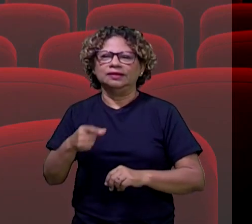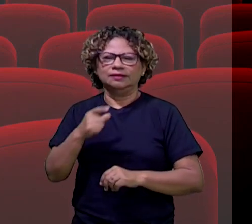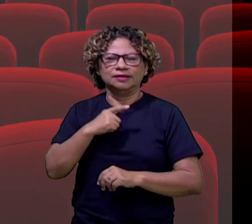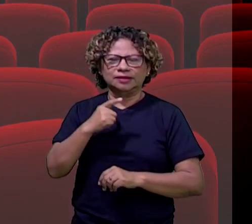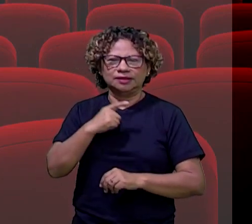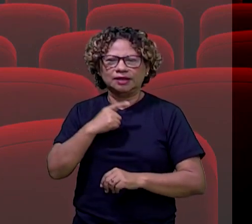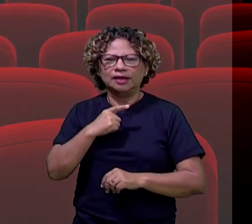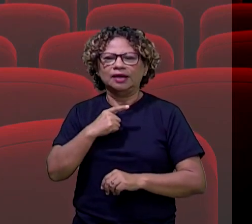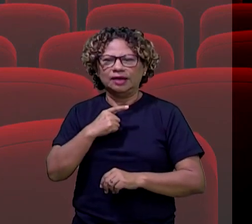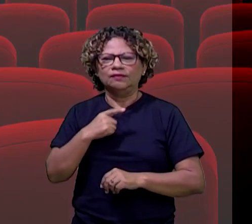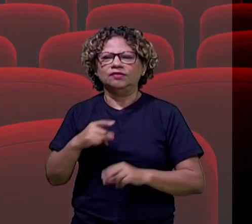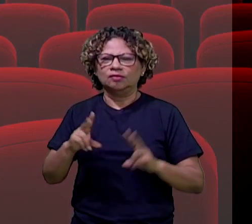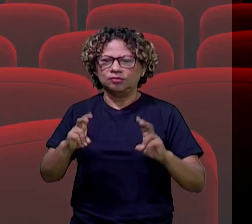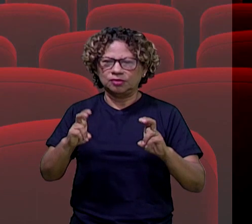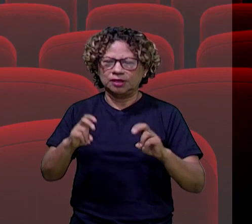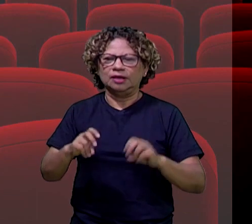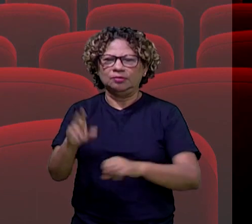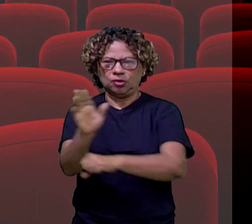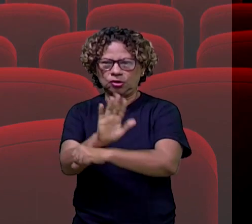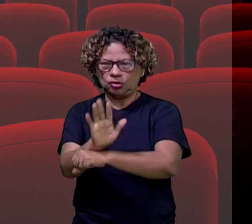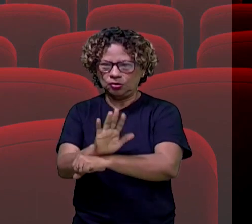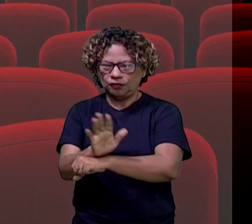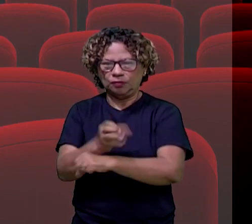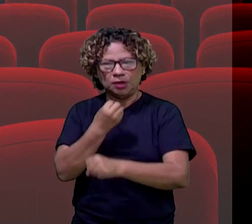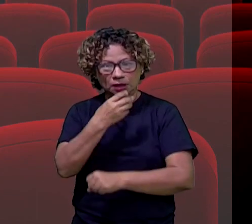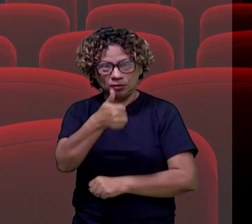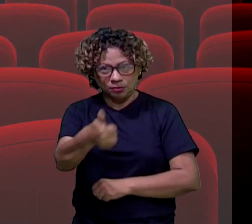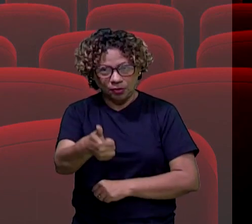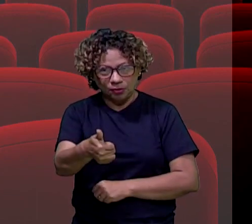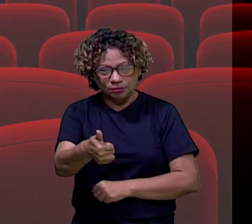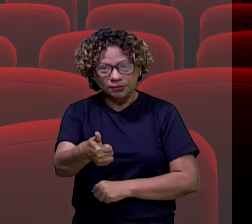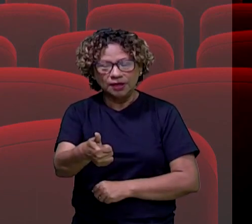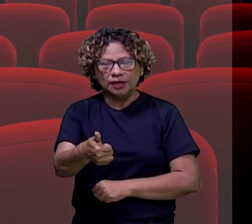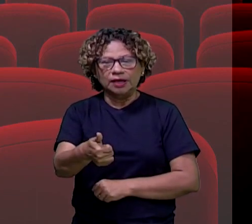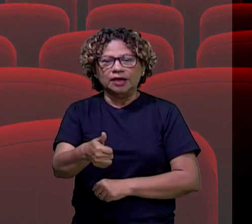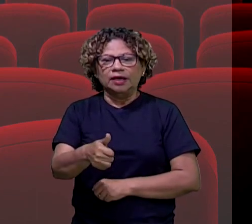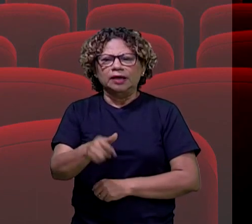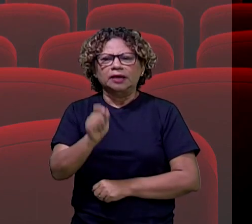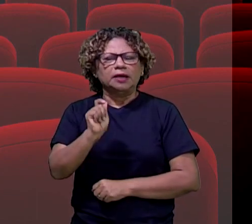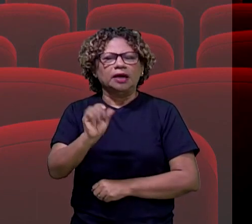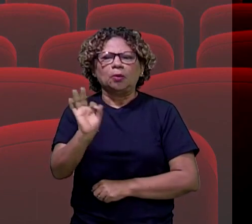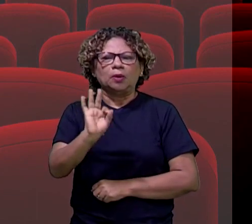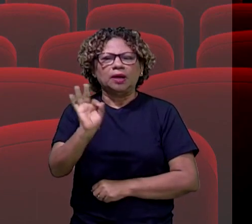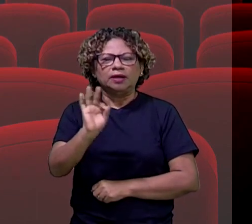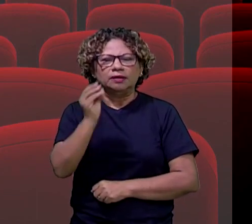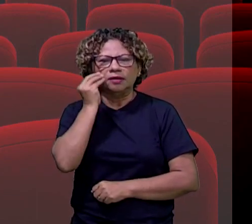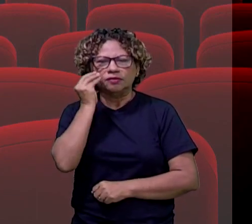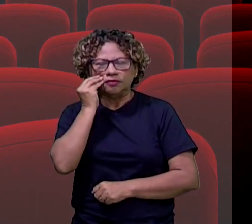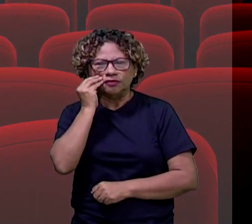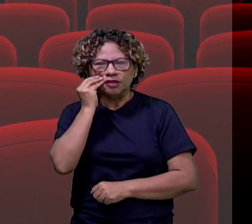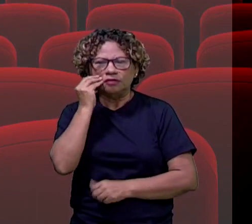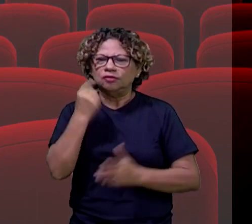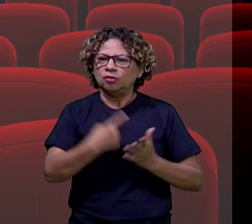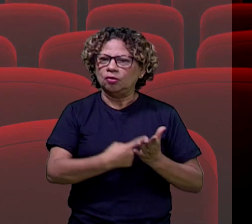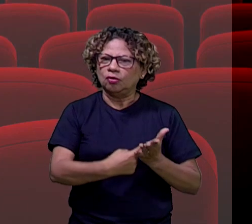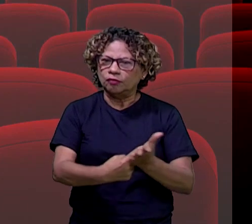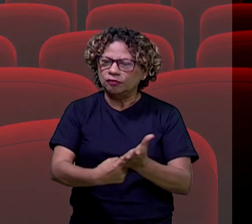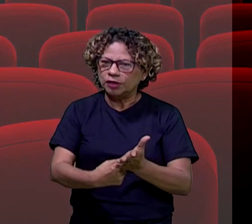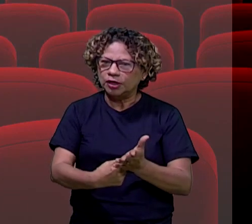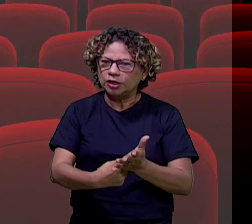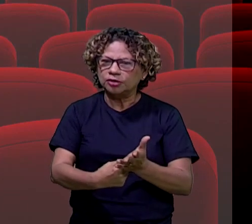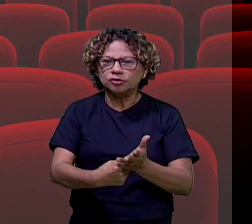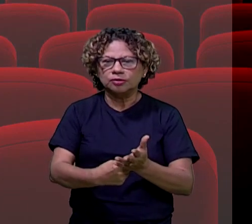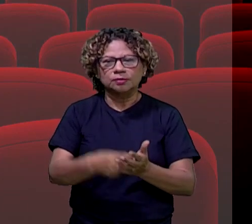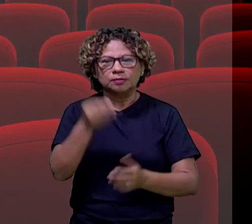a essa temática, história toda do filme, tá bom? Então, para quem ainda não assistiu, fica o convite aí para conhecer e